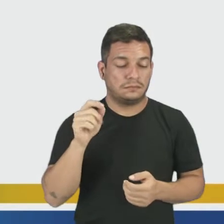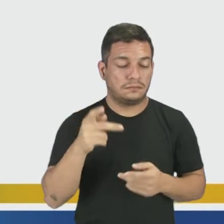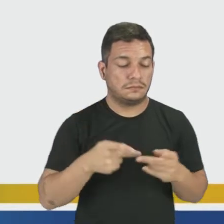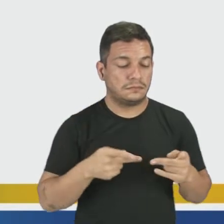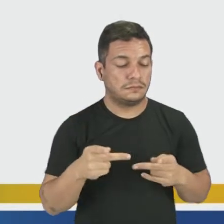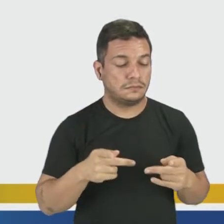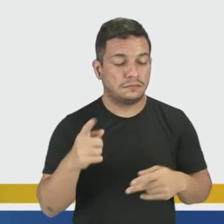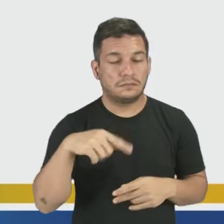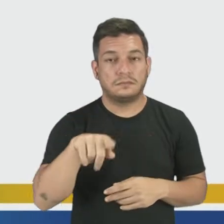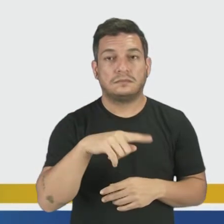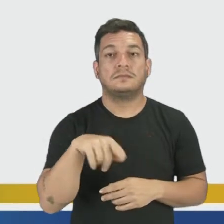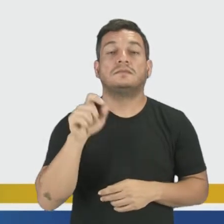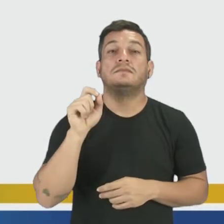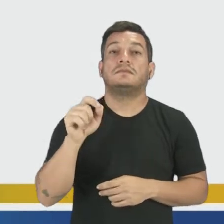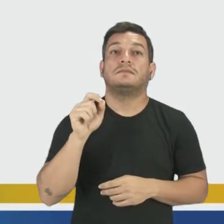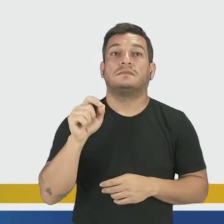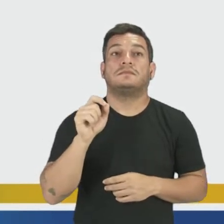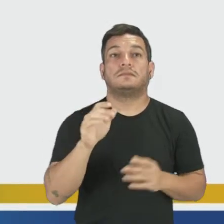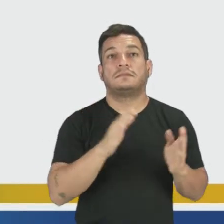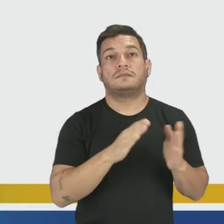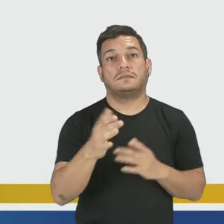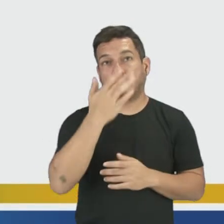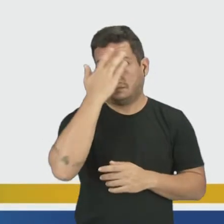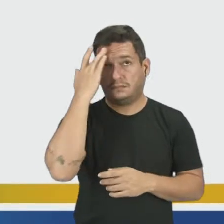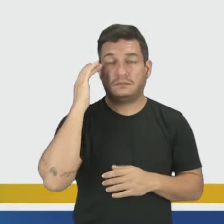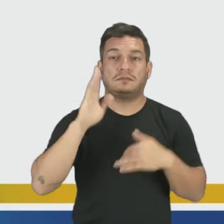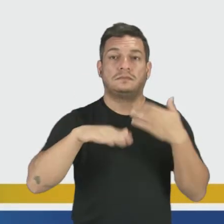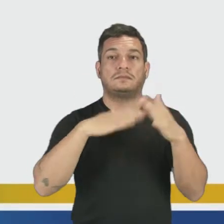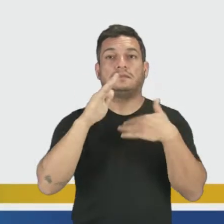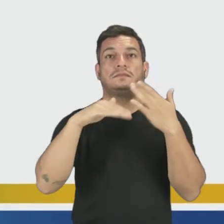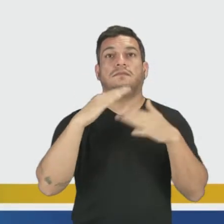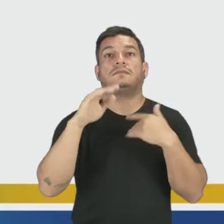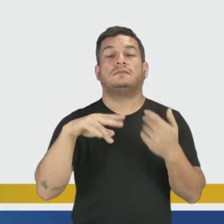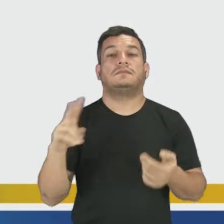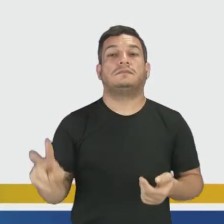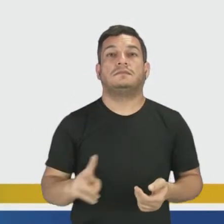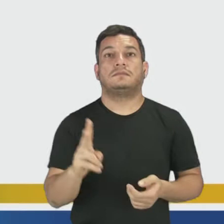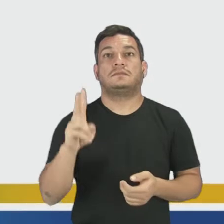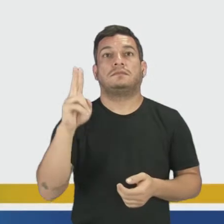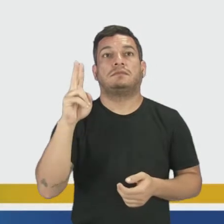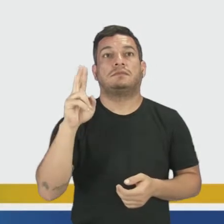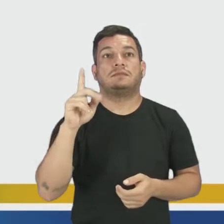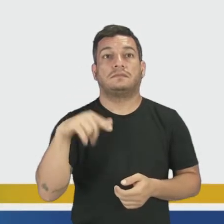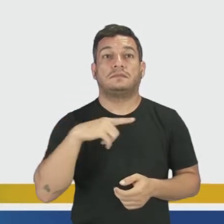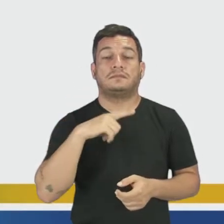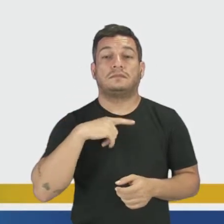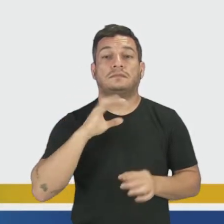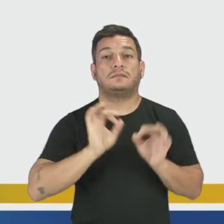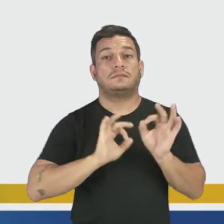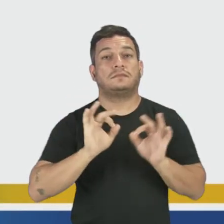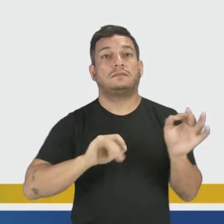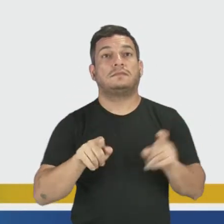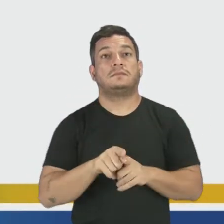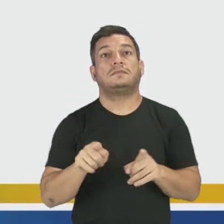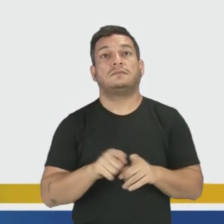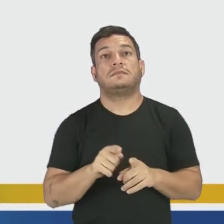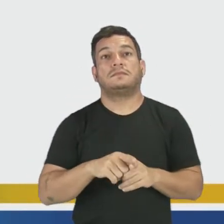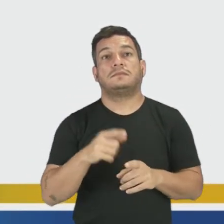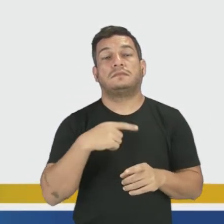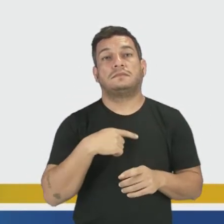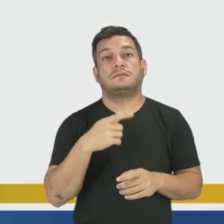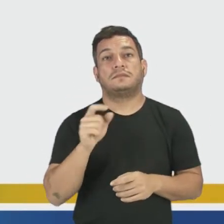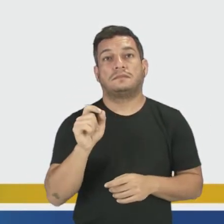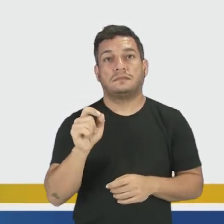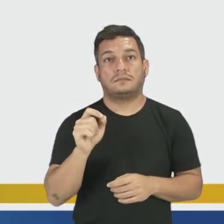projetada para vocês. À medida que a pessoa desenvolve esses valores, vem sendo construídos e